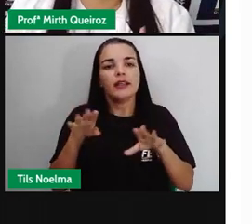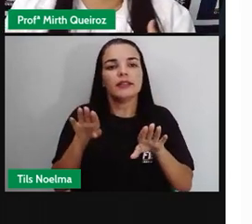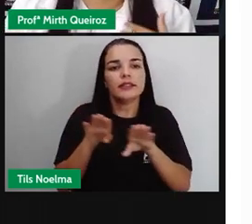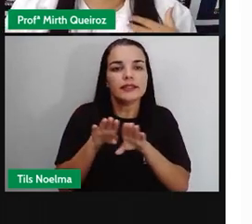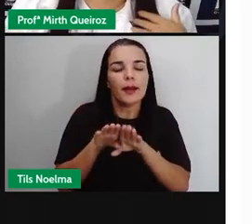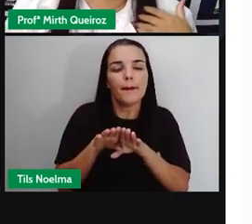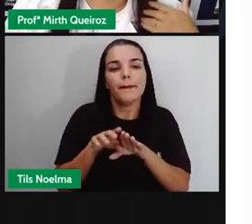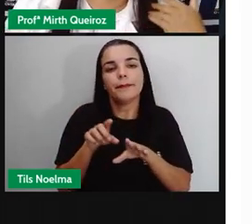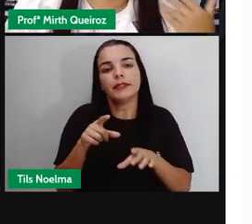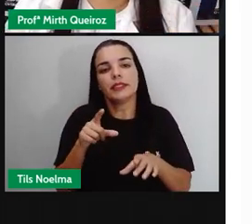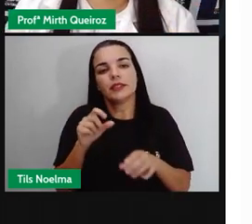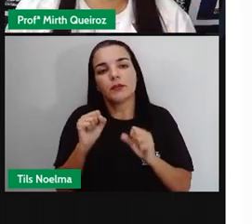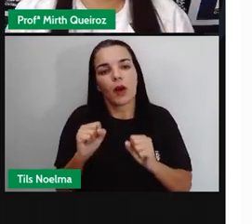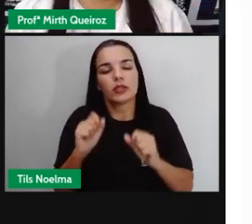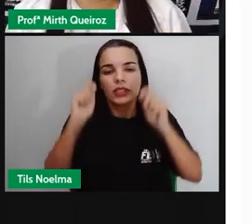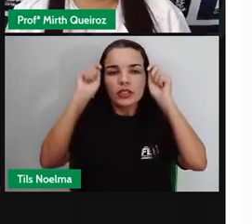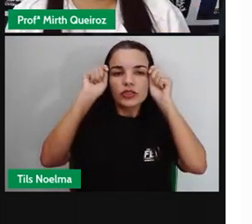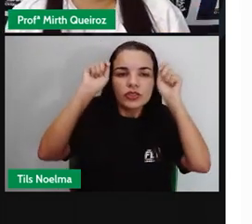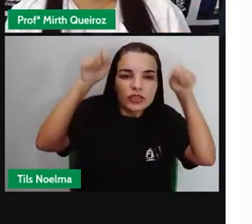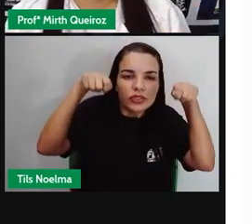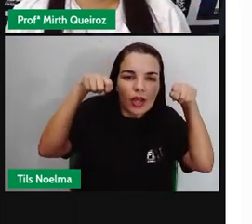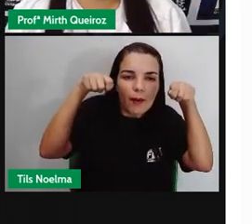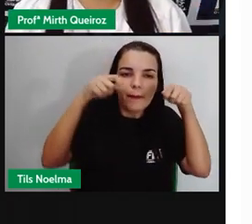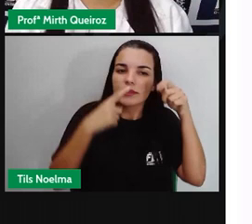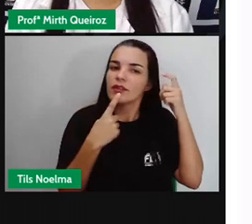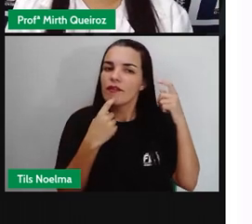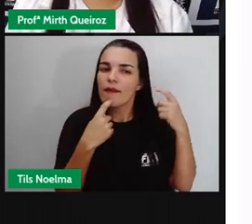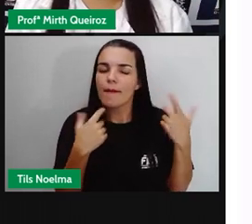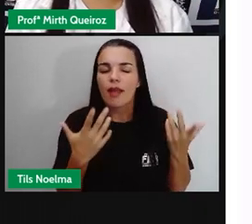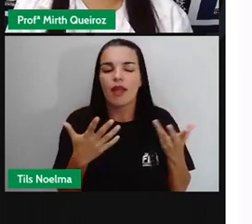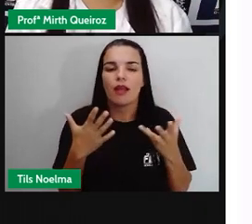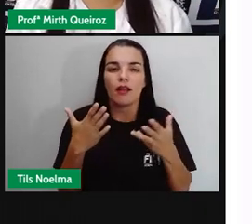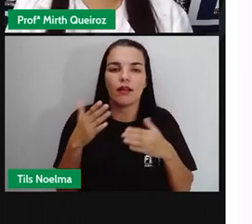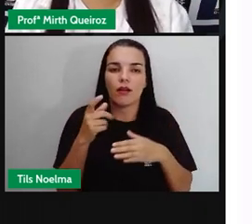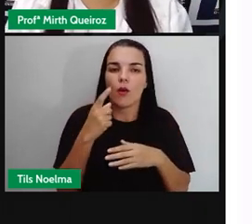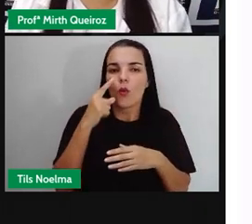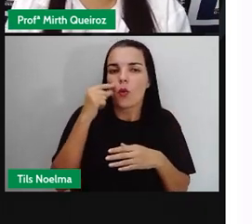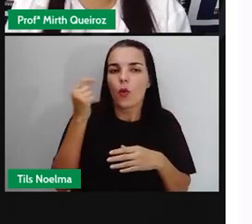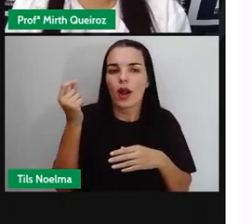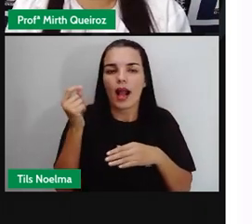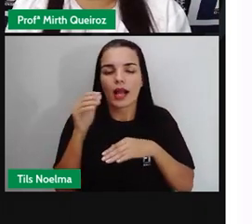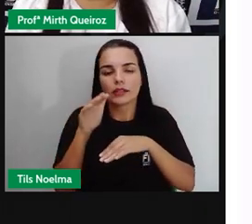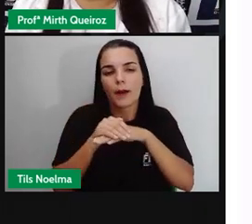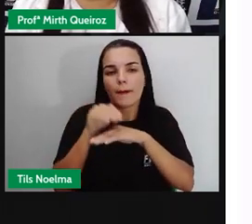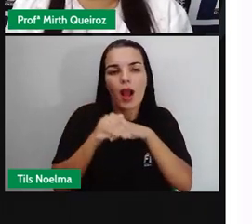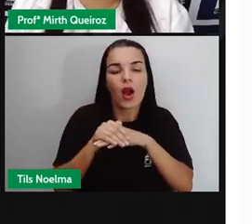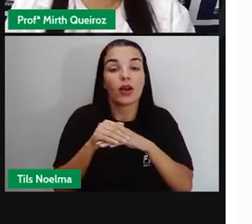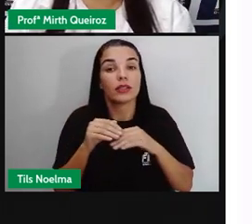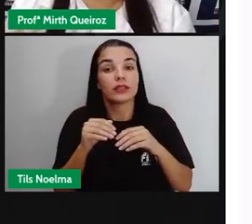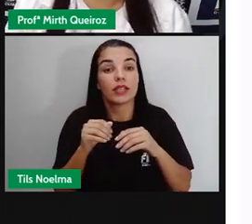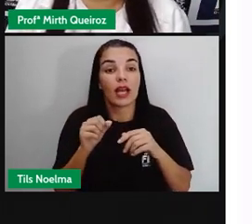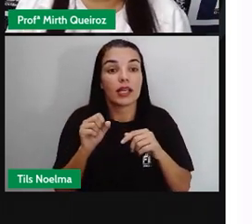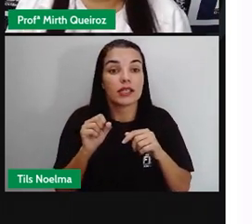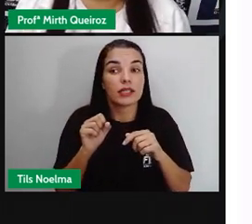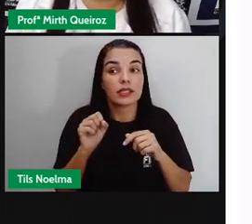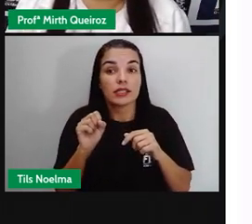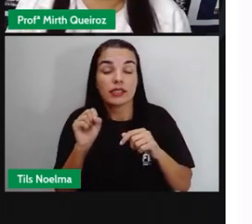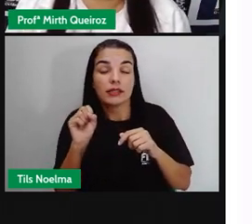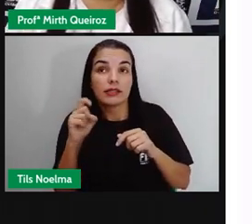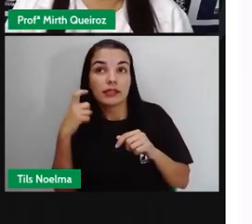Neve, o Gato de Botas. São narrativas fictícias, são coisas que não